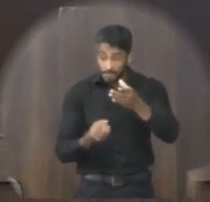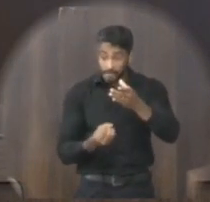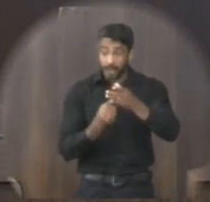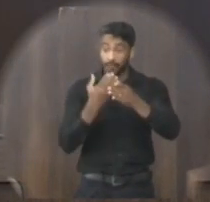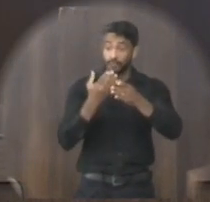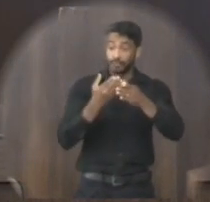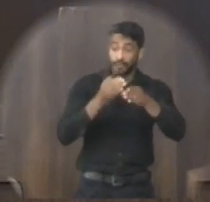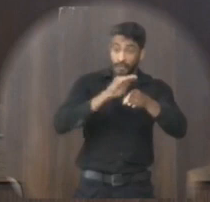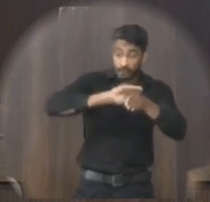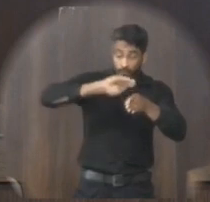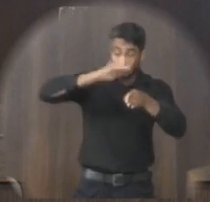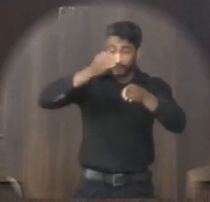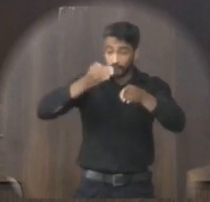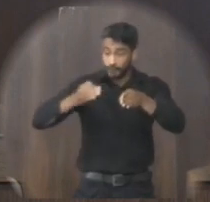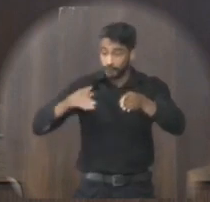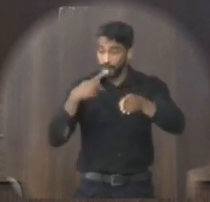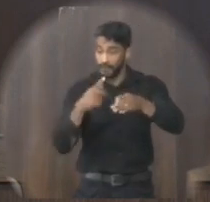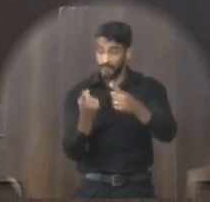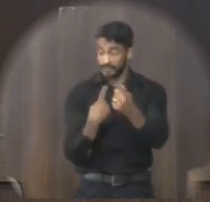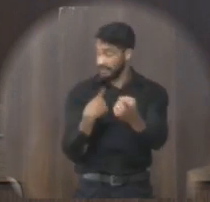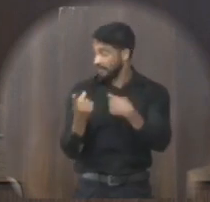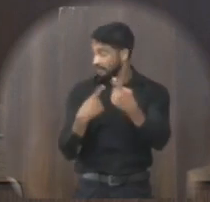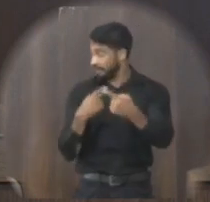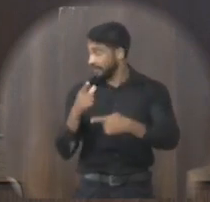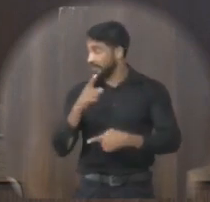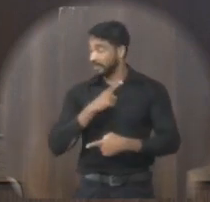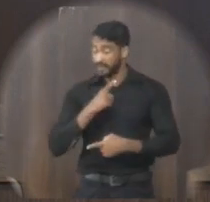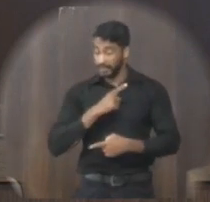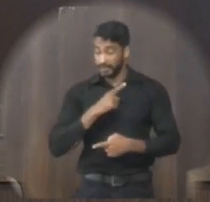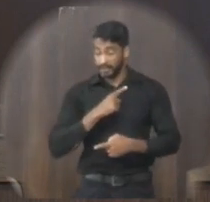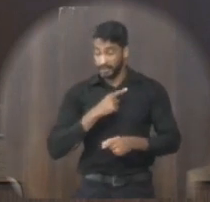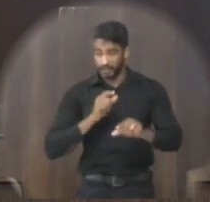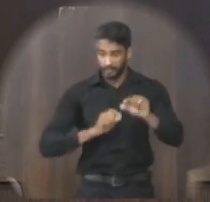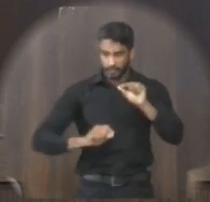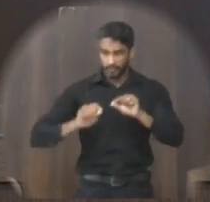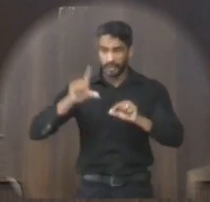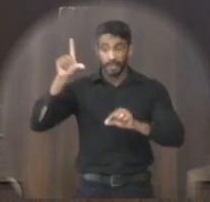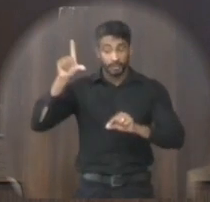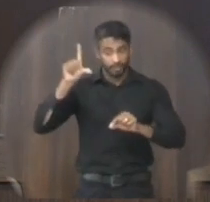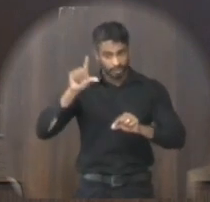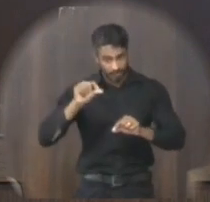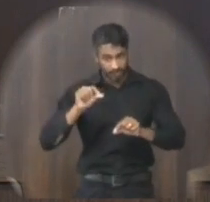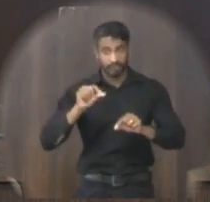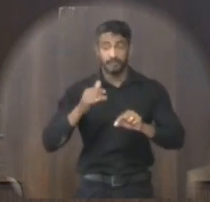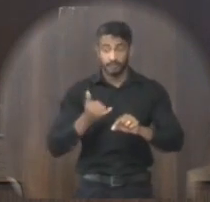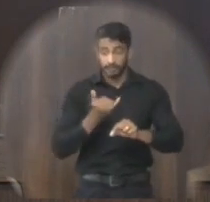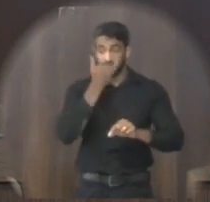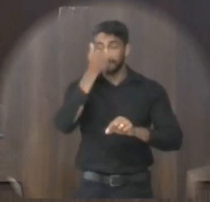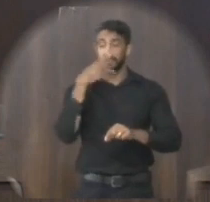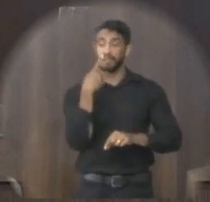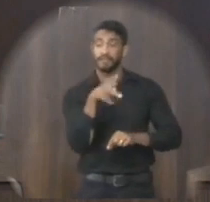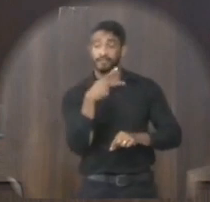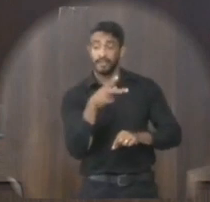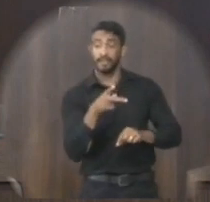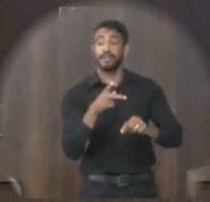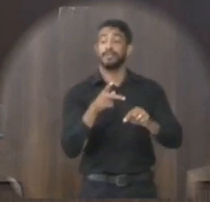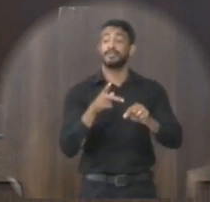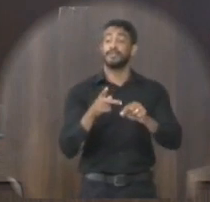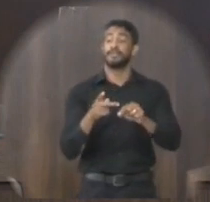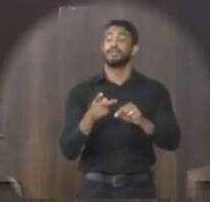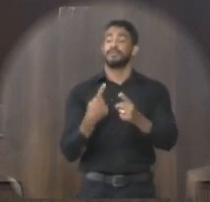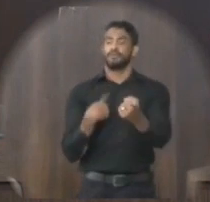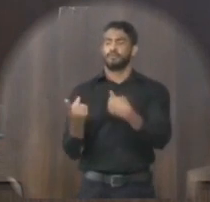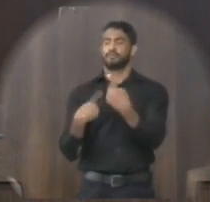redutor de velocidade na referida via tendo em vista de diminuição dos riscos ocasionados pelo grande fogo